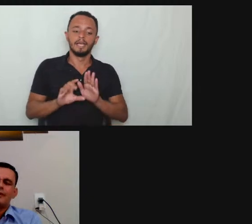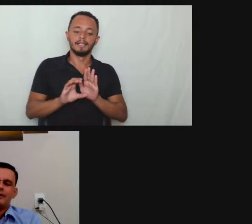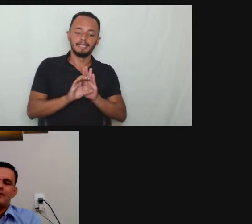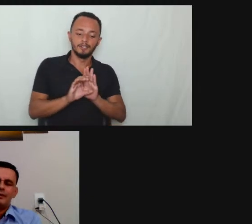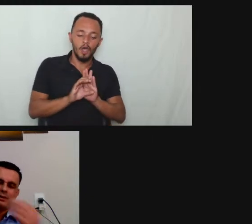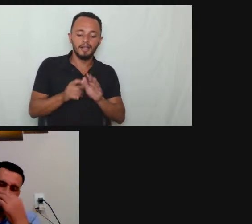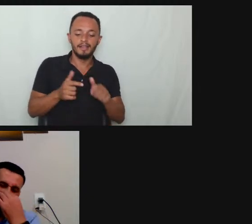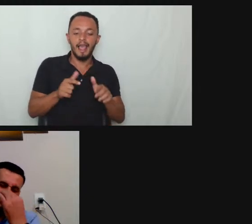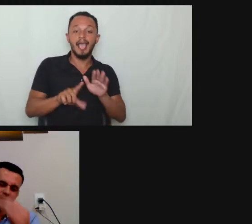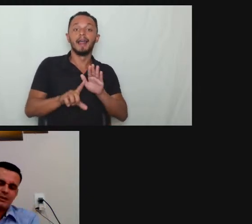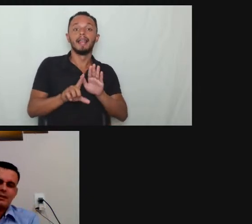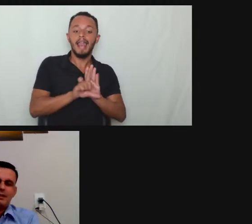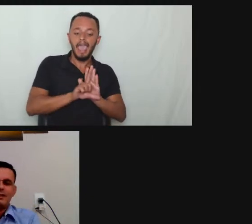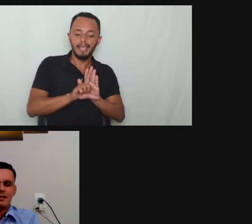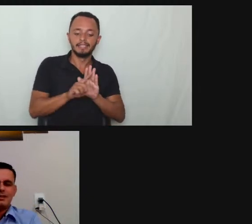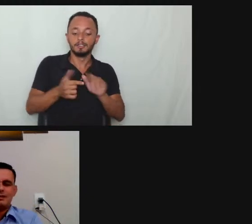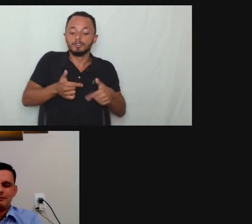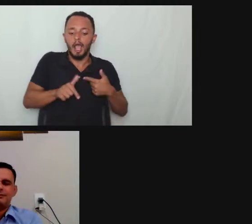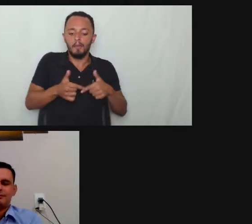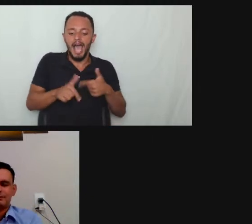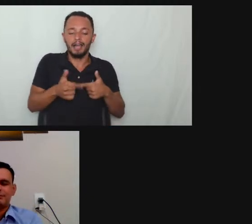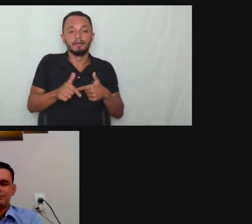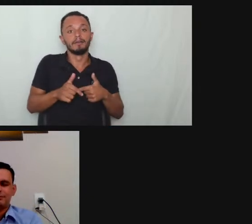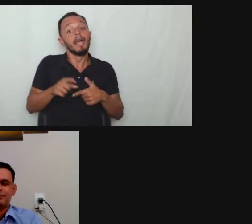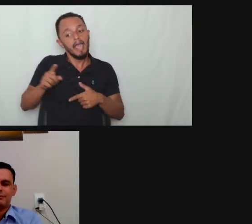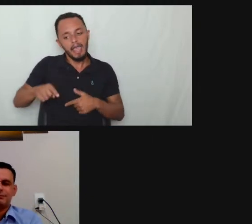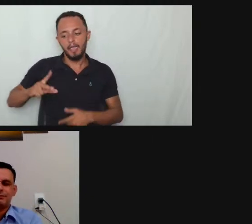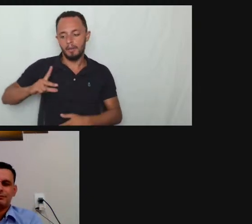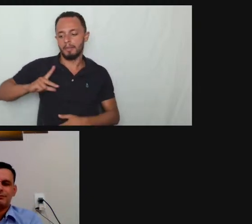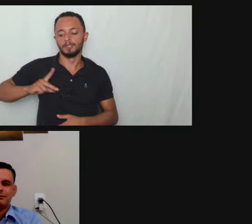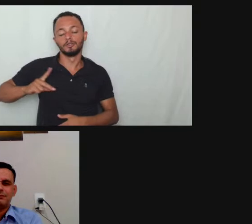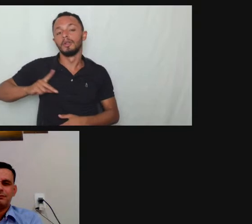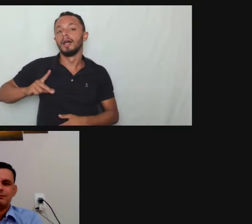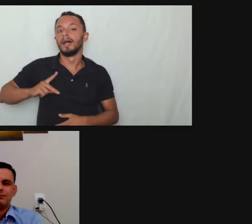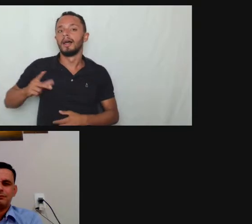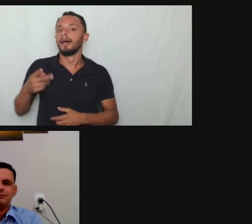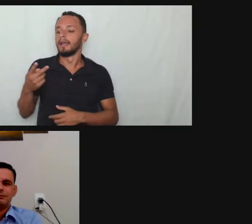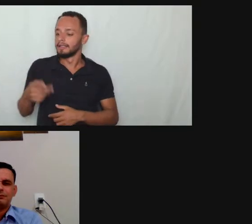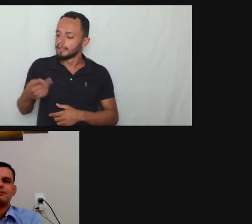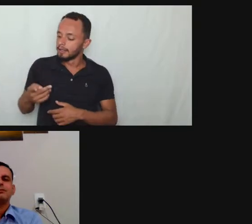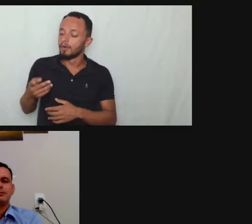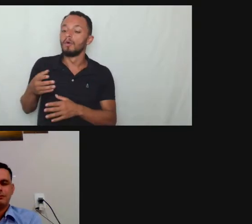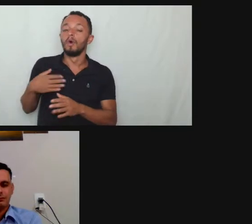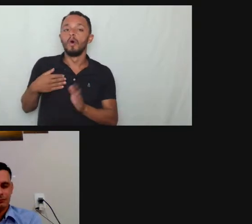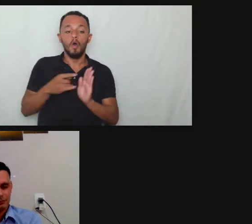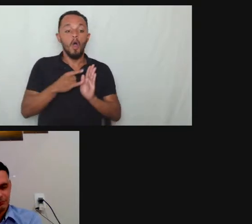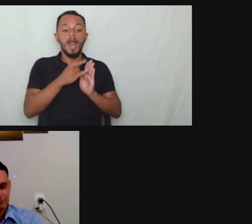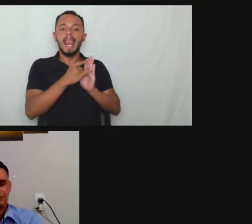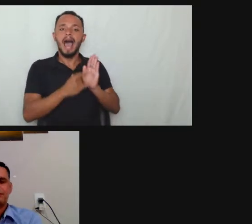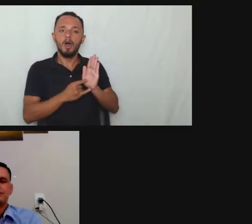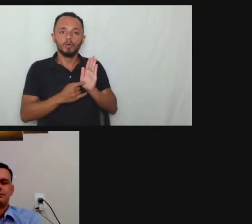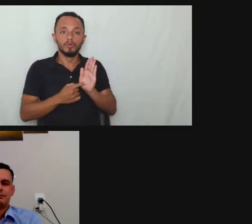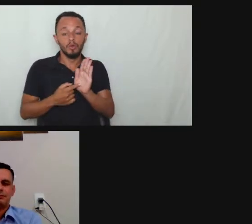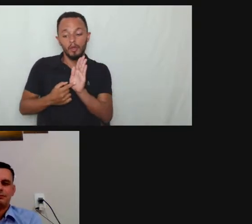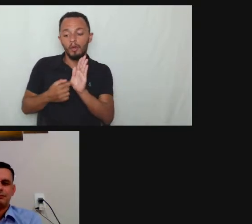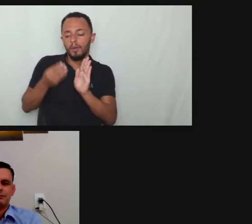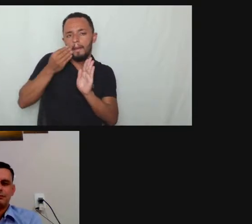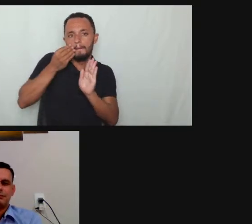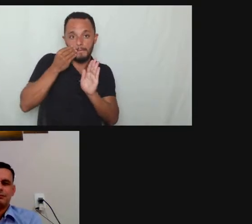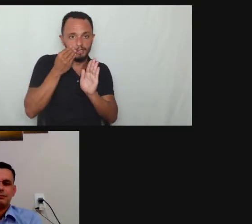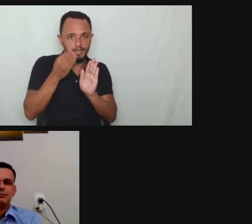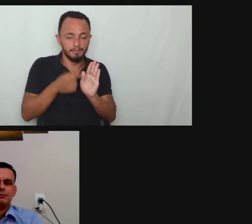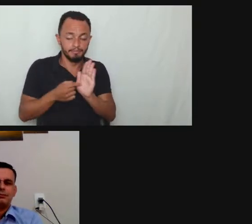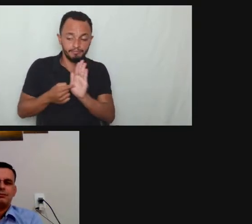tá a gente acredita que você vai conseguir resolver ativamente pega um laudo explicando justificando que você precisa do